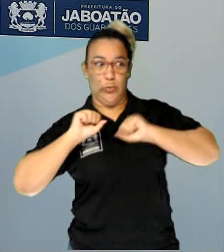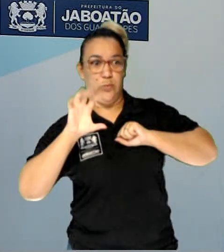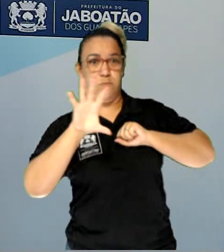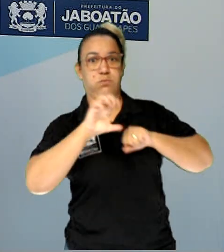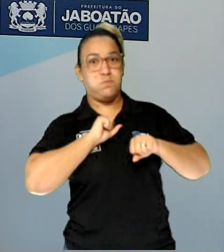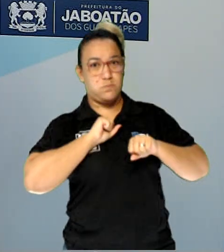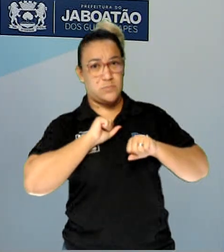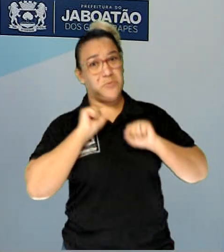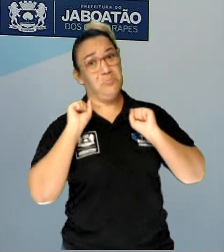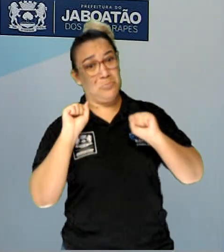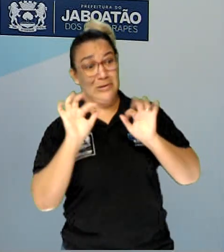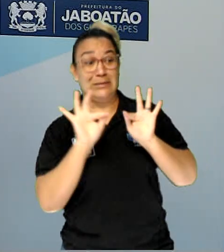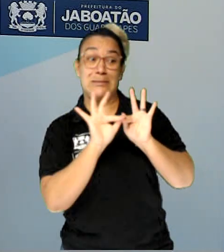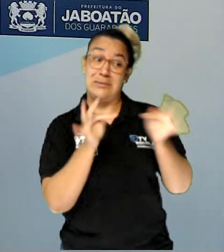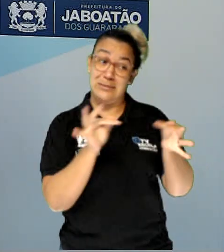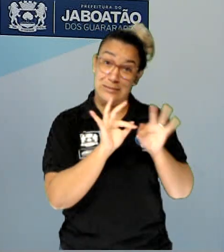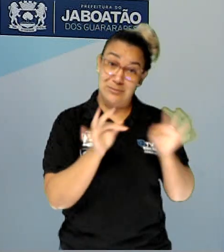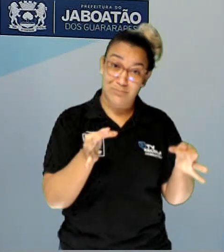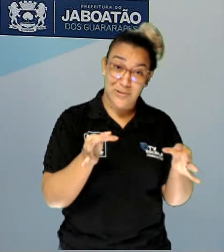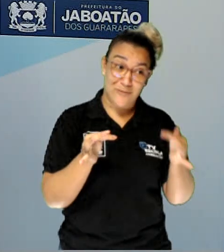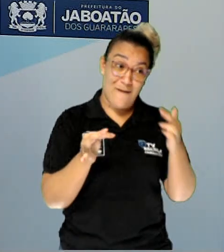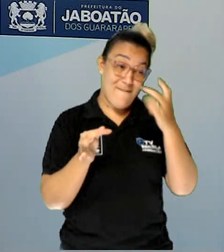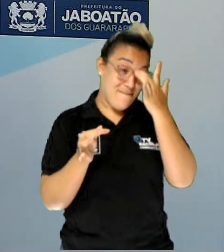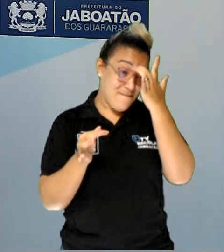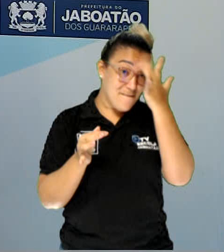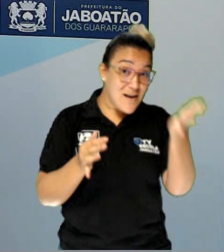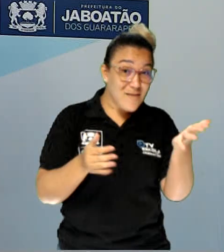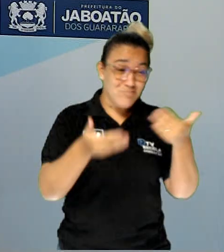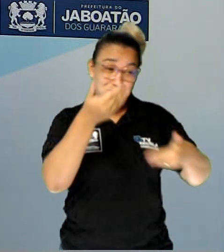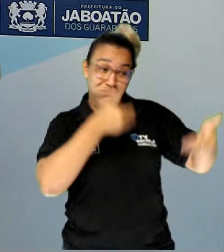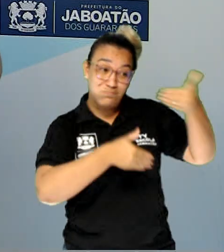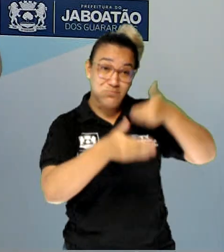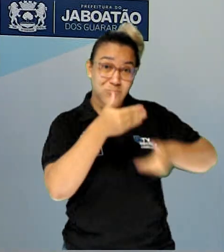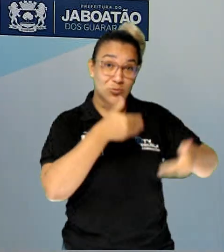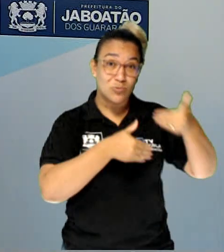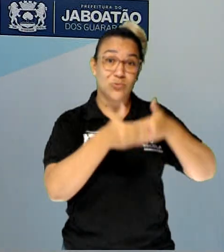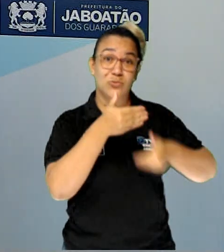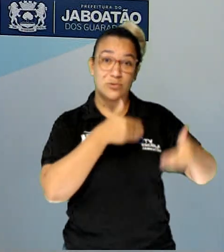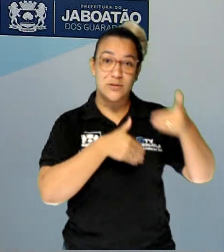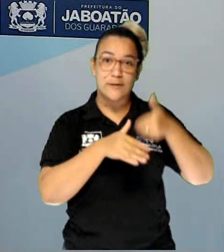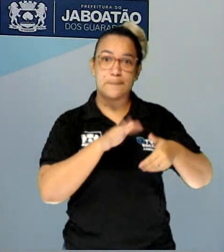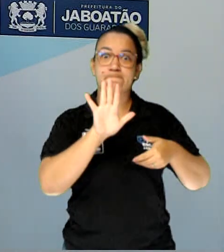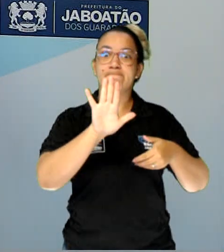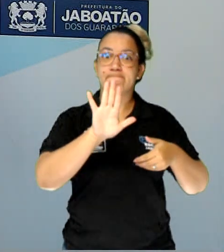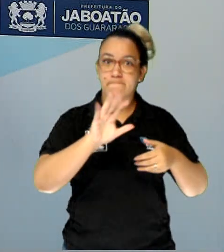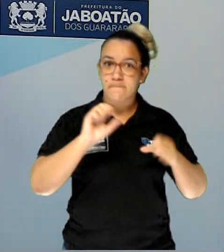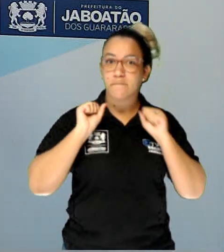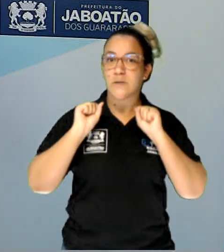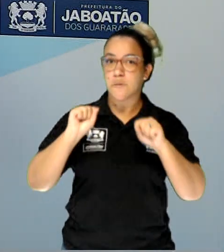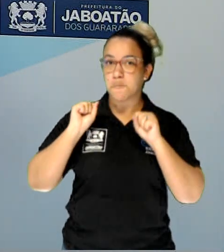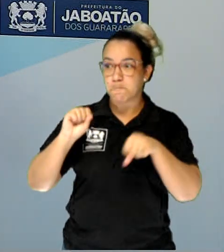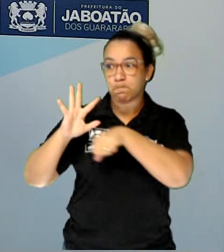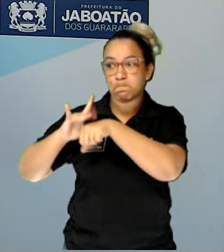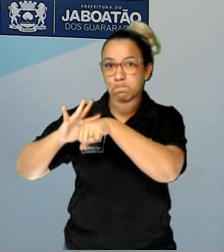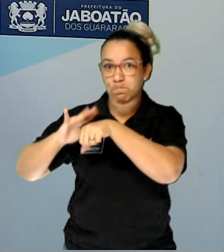simples, fácil de ser tratada, pode passar o quê? A ter um problema maior por conta da sua